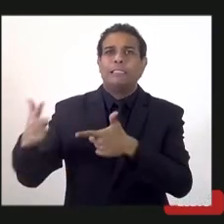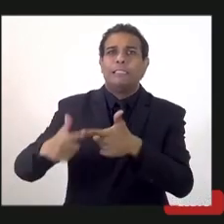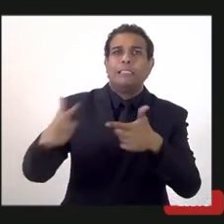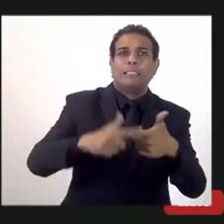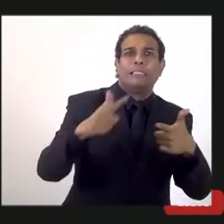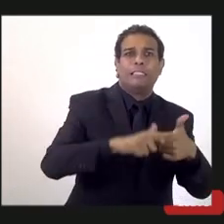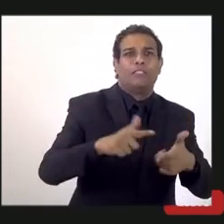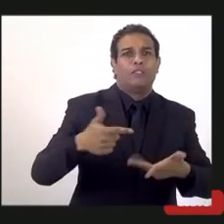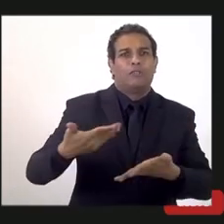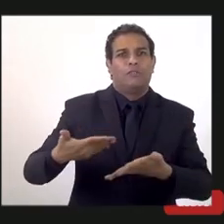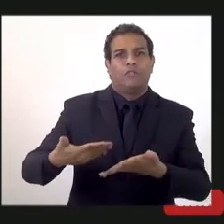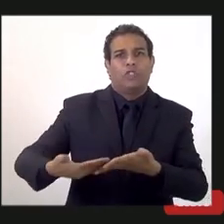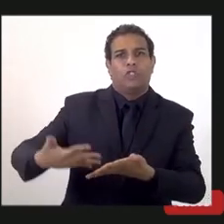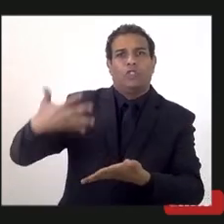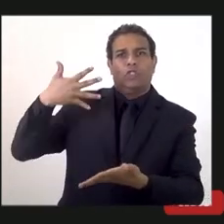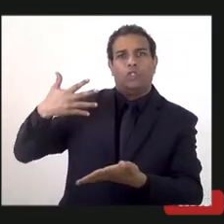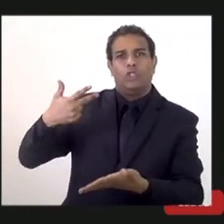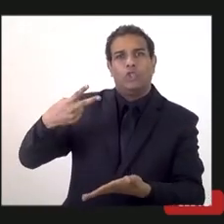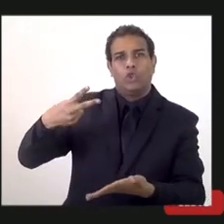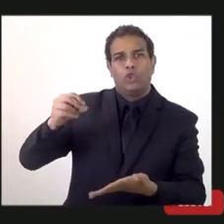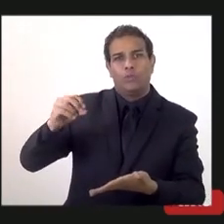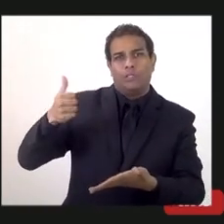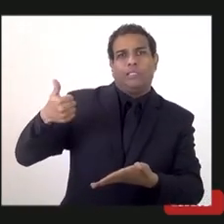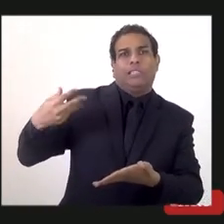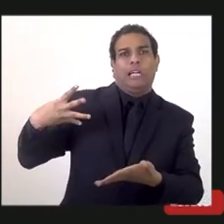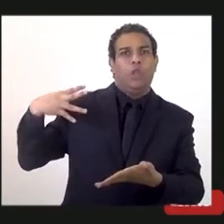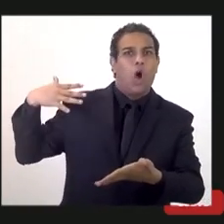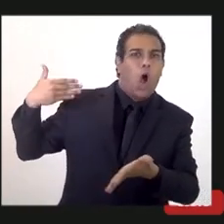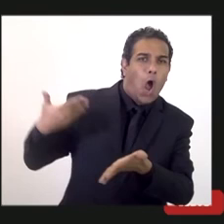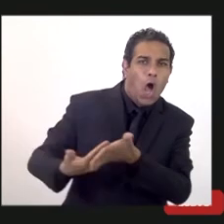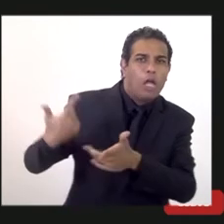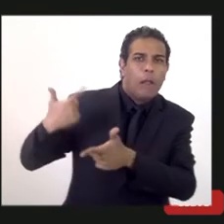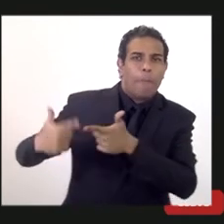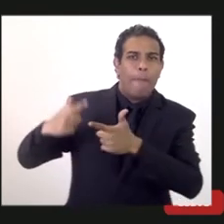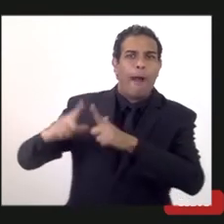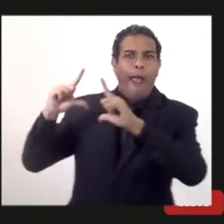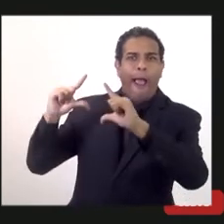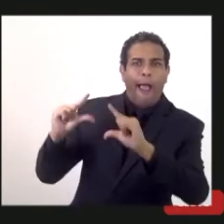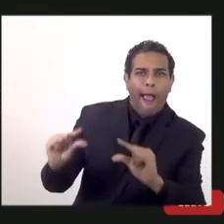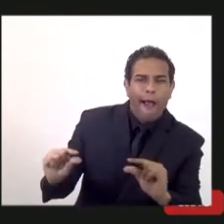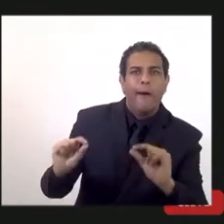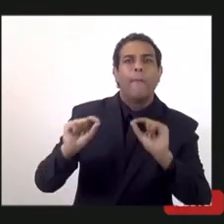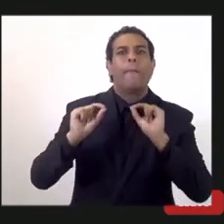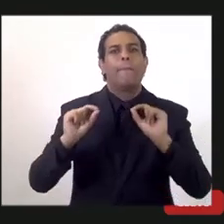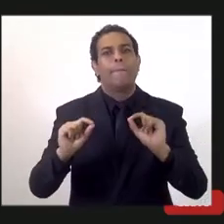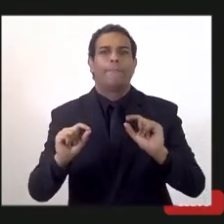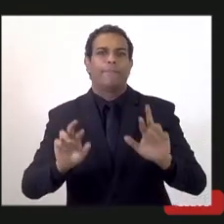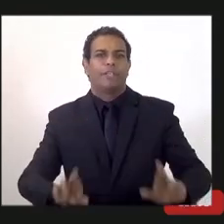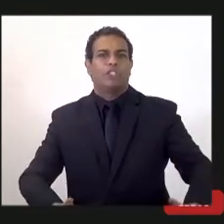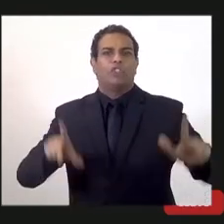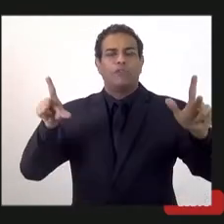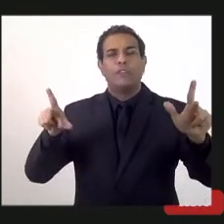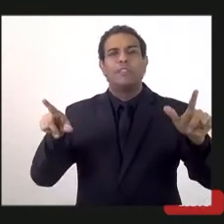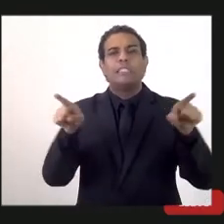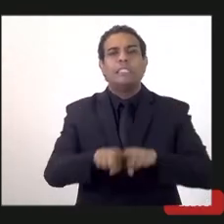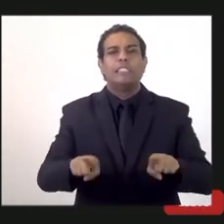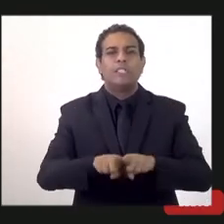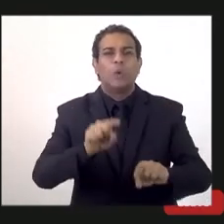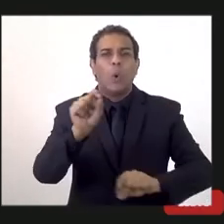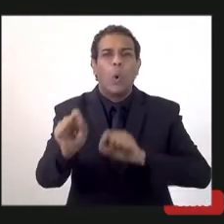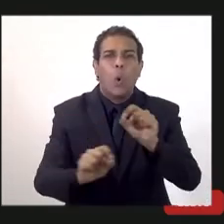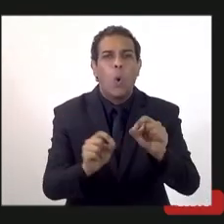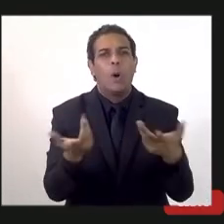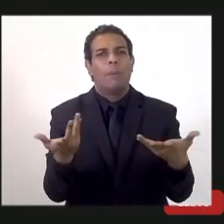perfeita desde 2014, com uma chaga que a gente tem observado, não seria diferente da gente cair e ter